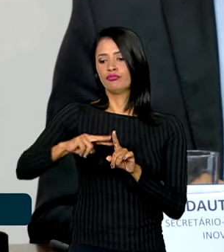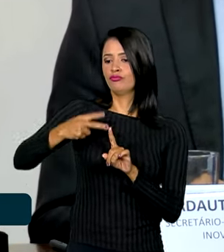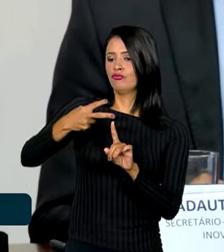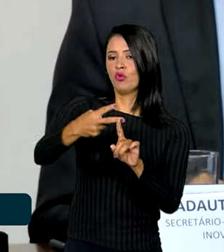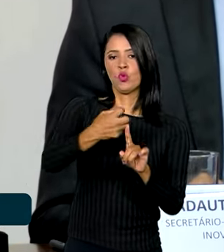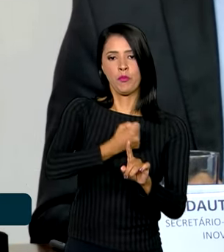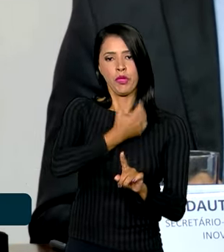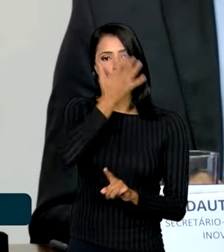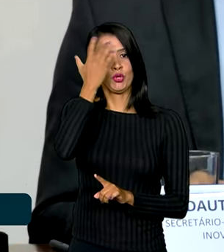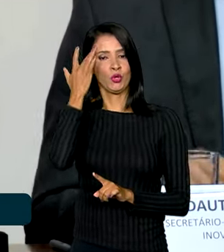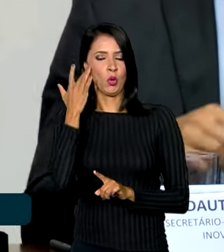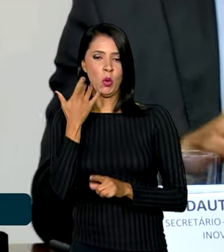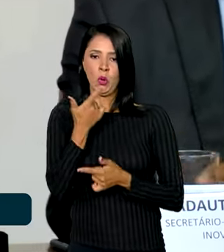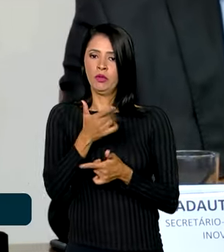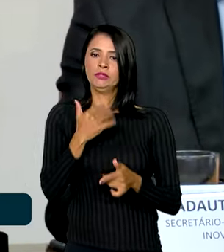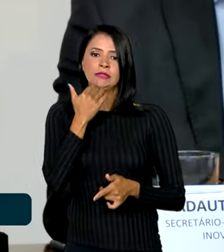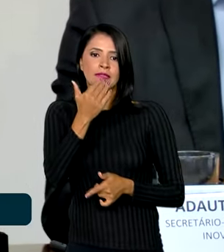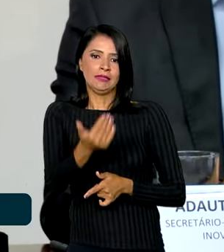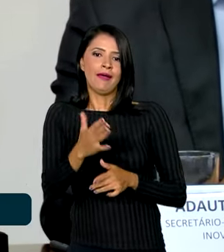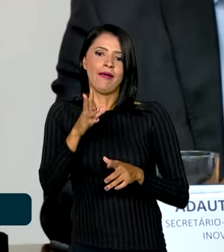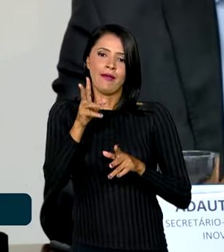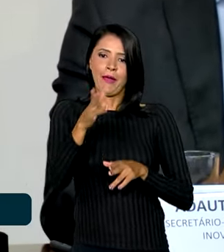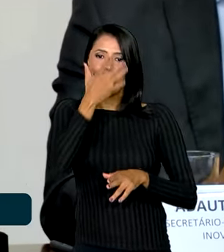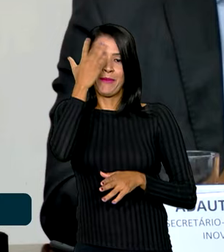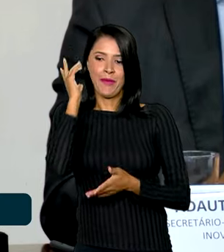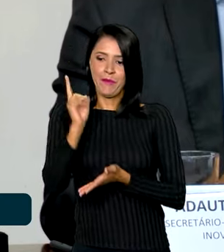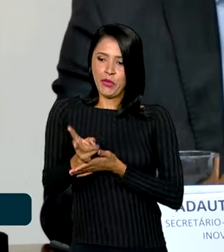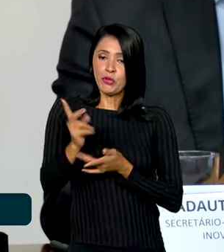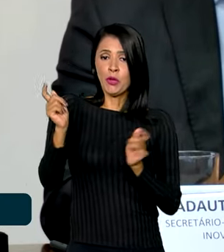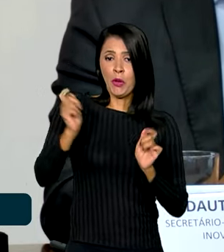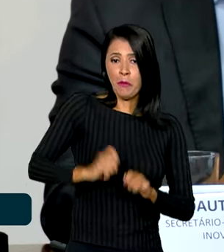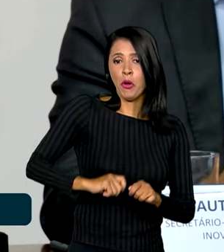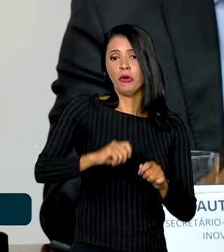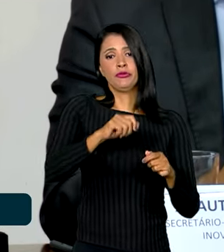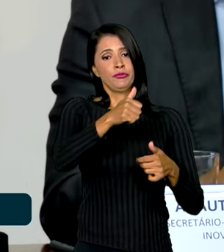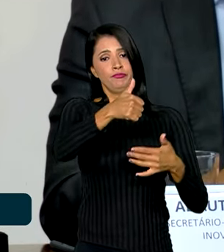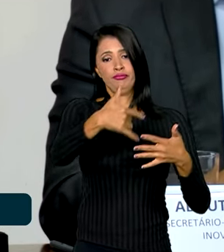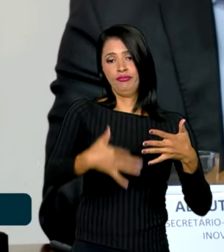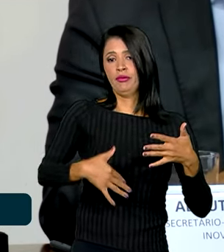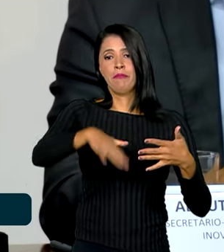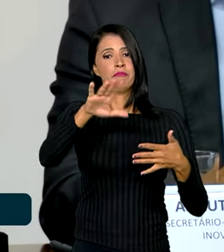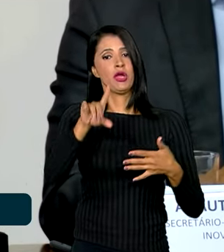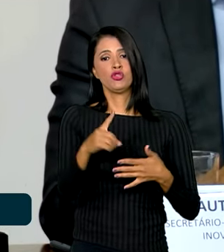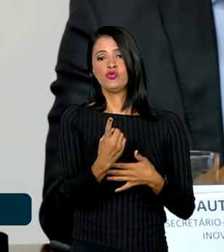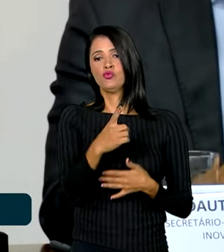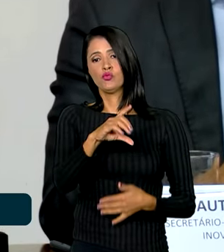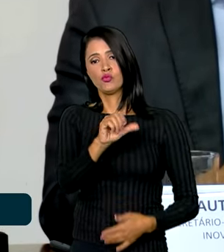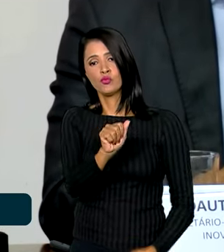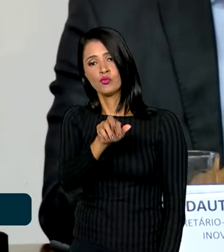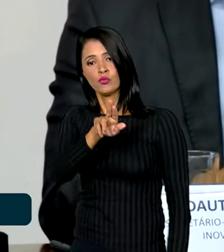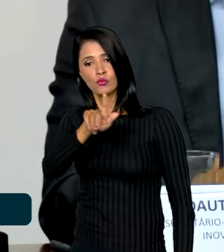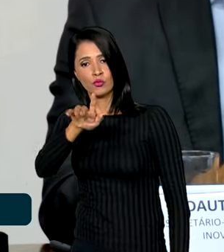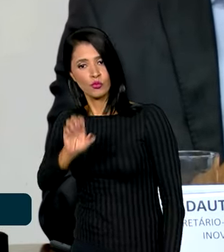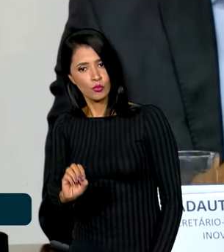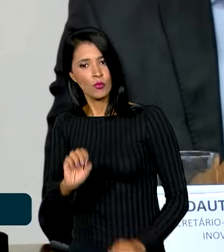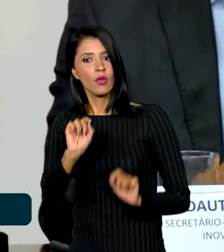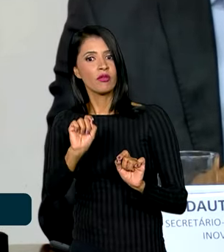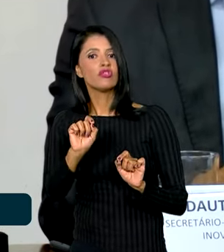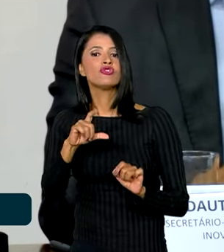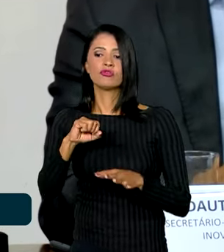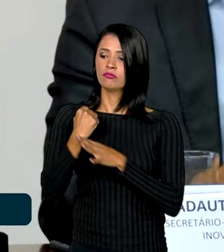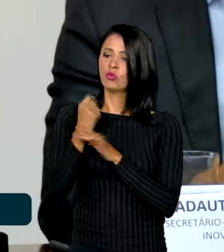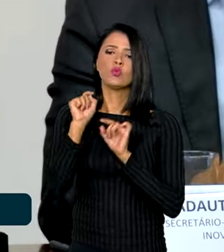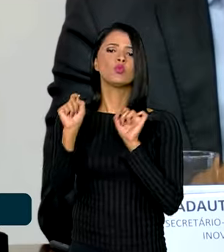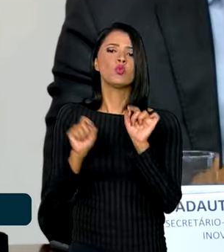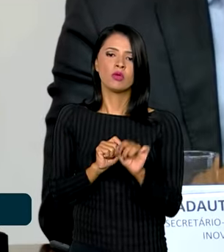funcionava. Nesse caso, a mesma pessoa pode estar em mais de um cargo. Então, no fundo, o a gente quer garantir